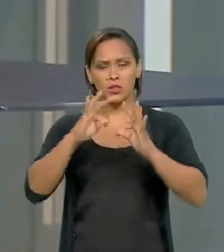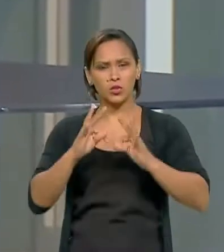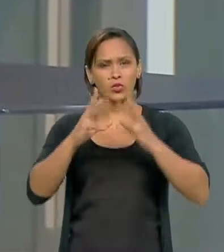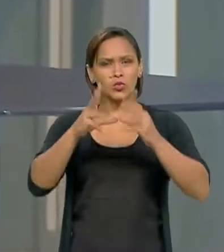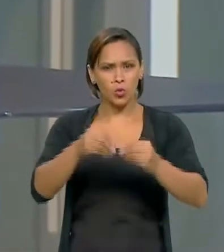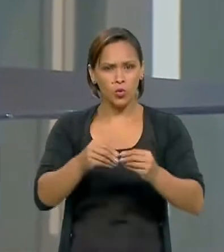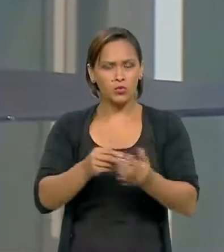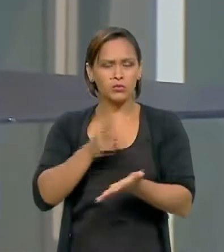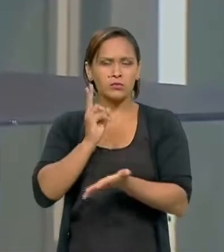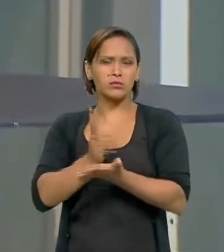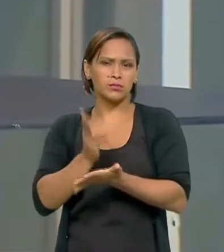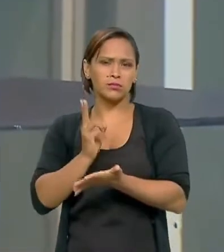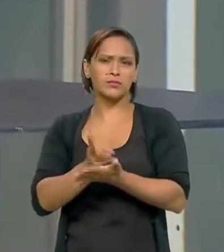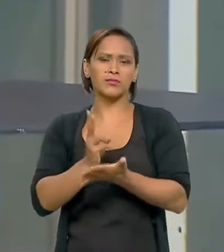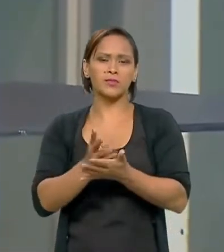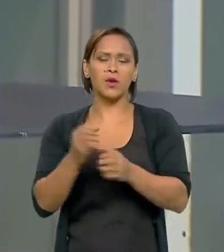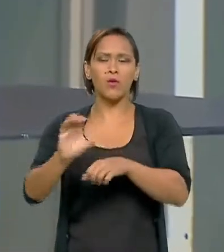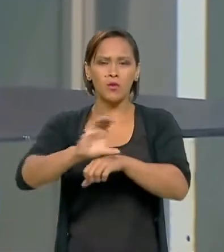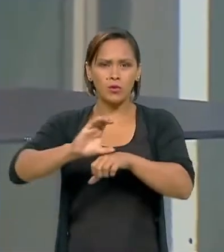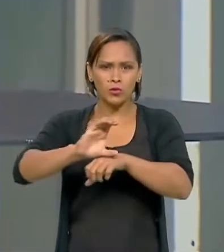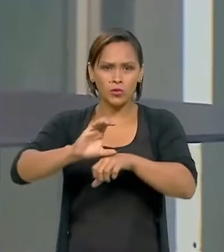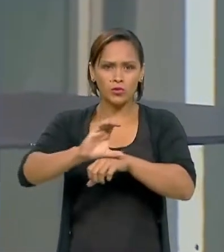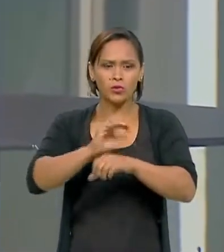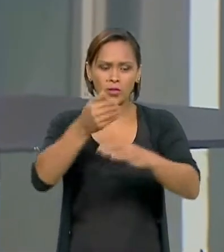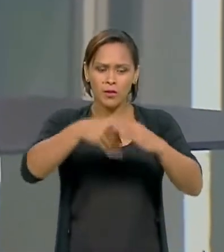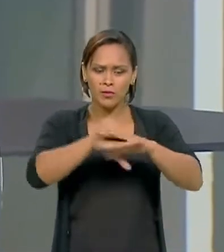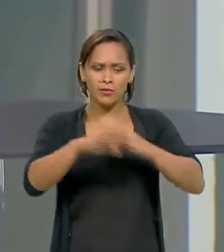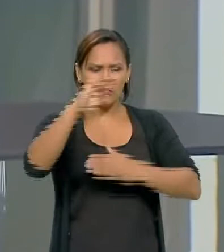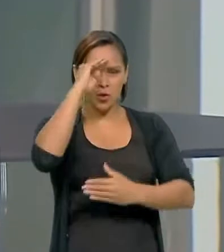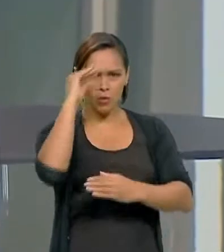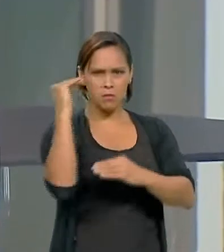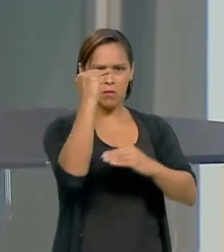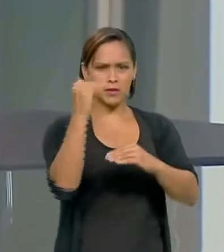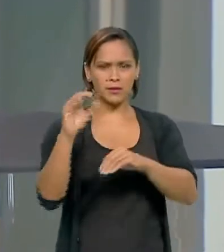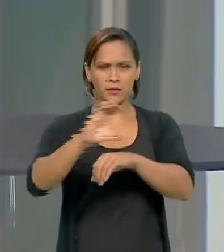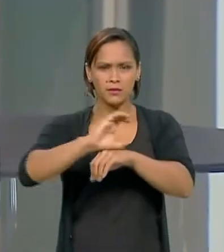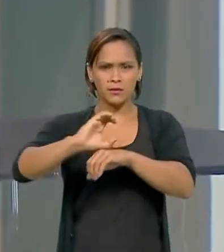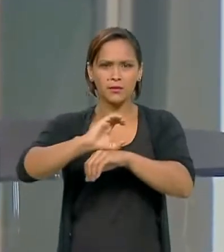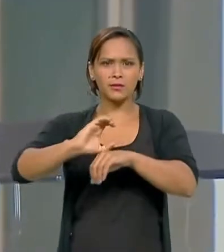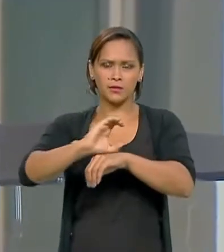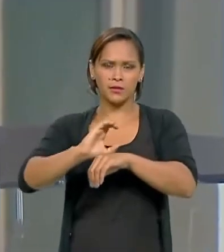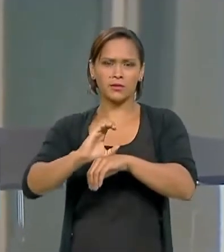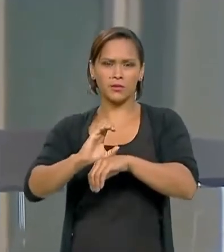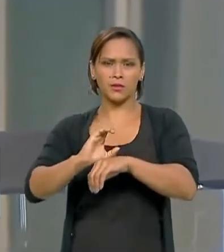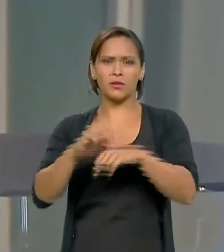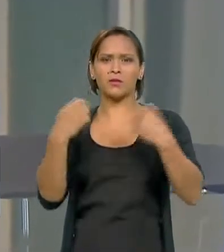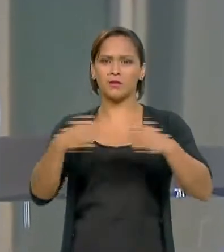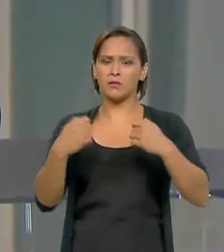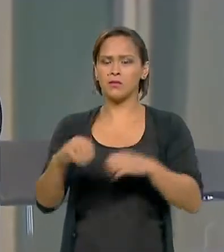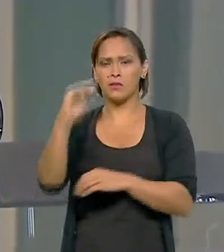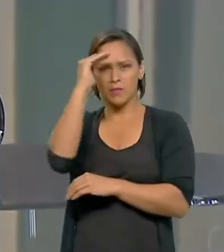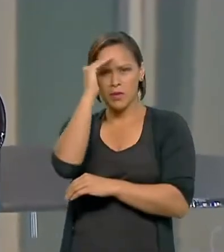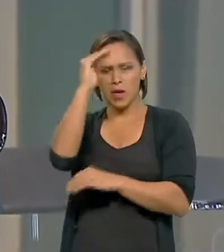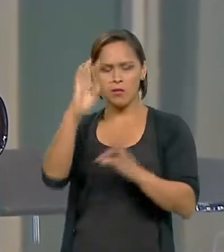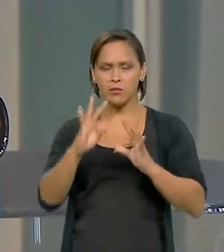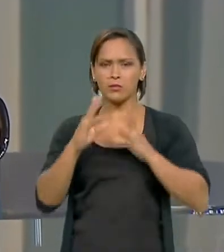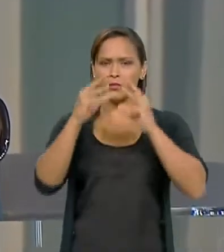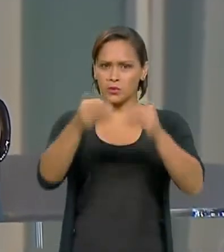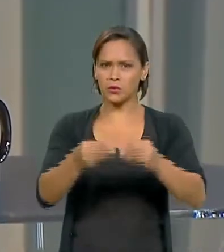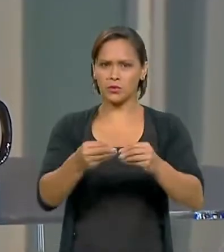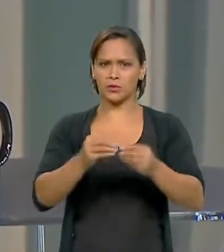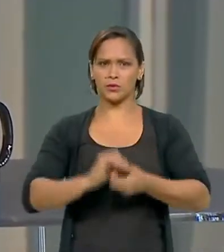sigam o que está na Constituição, o livrinho tem que ser respeitado e é preciso ser respeitado por todos.